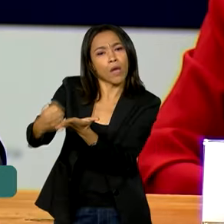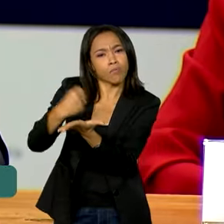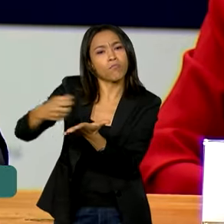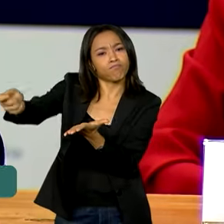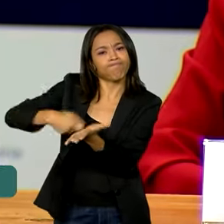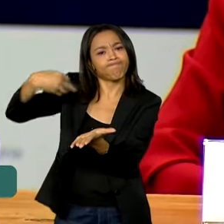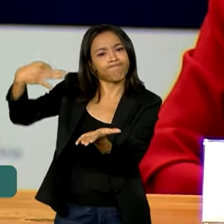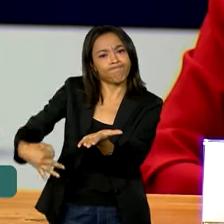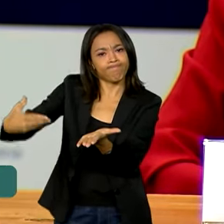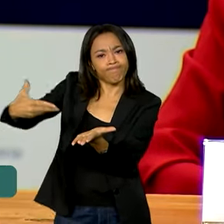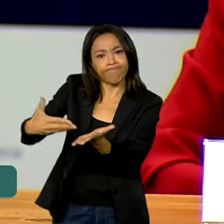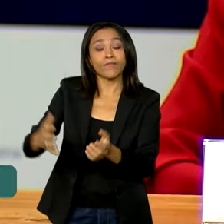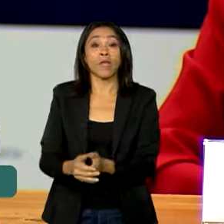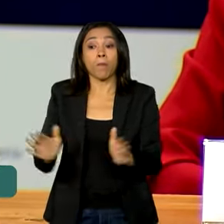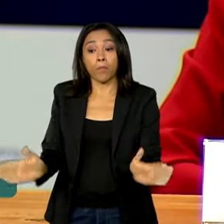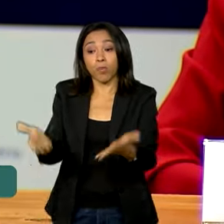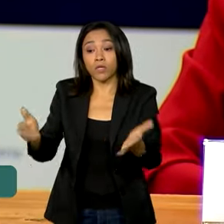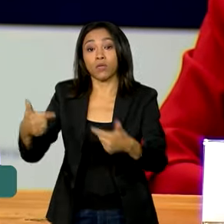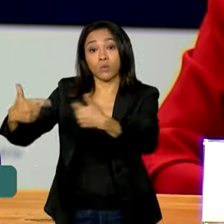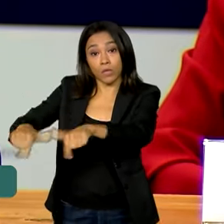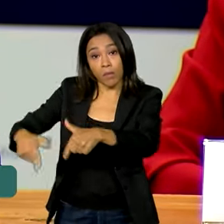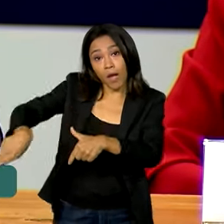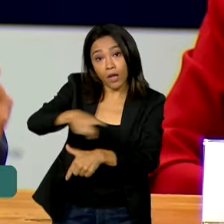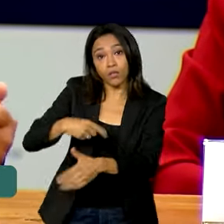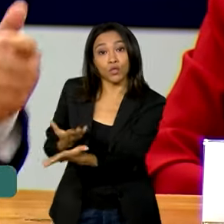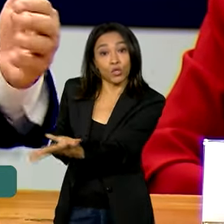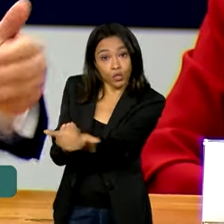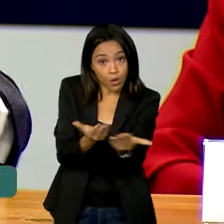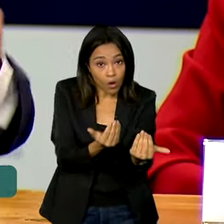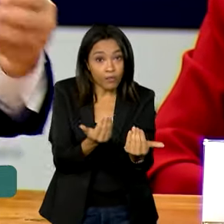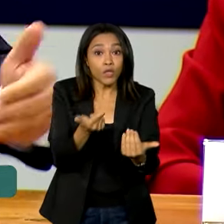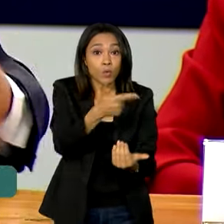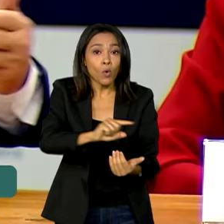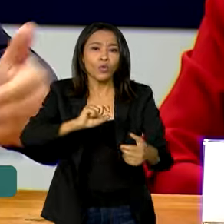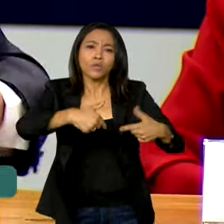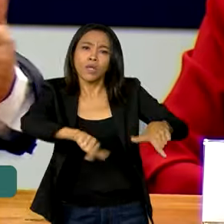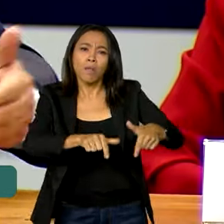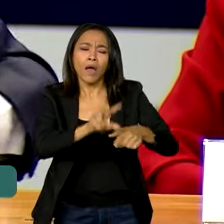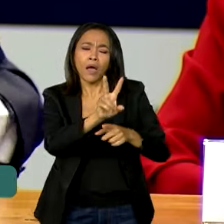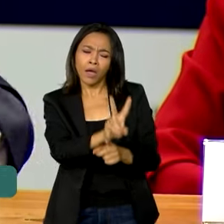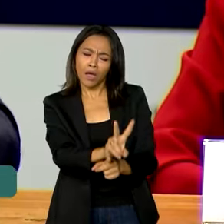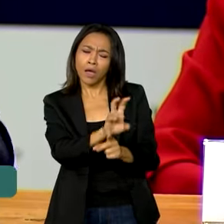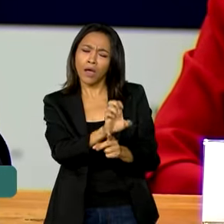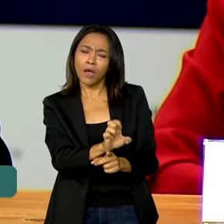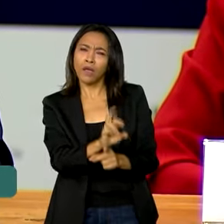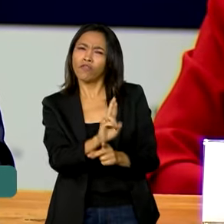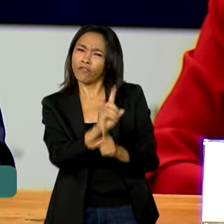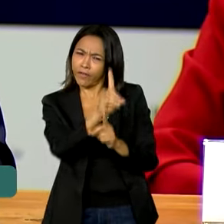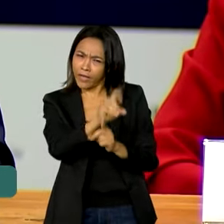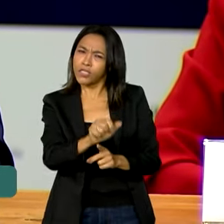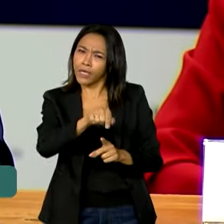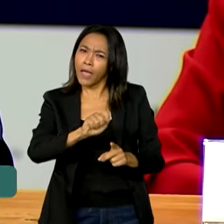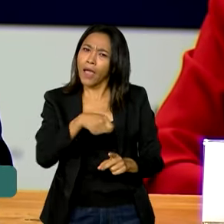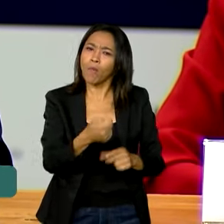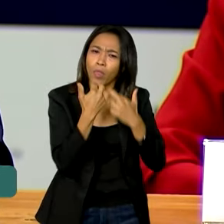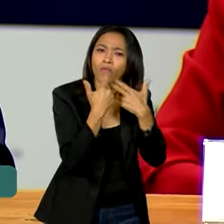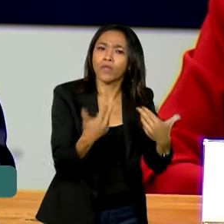promoção do emprego entre jovens e dos empregos verdes, que é, enfim, uma novidade contemporânea,